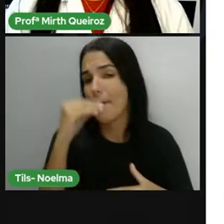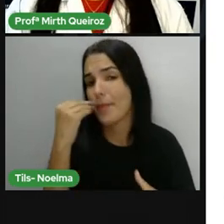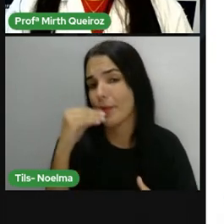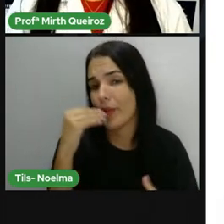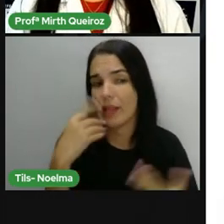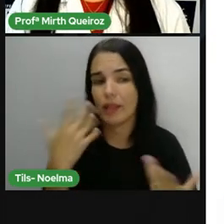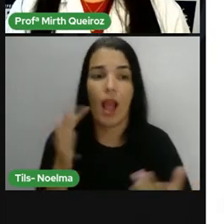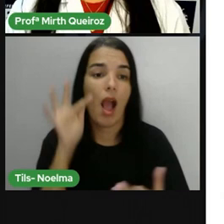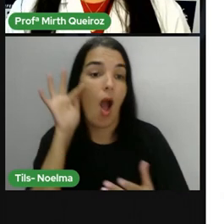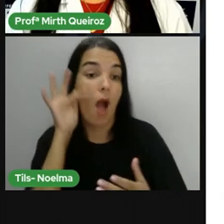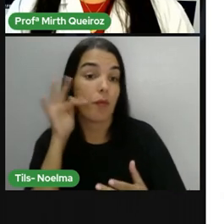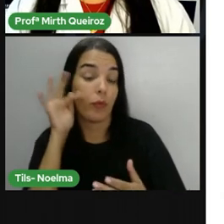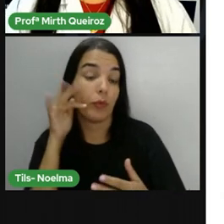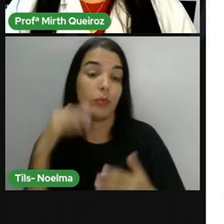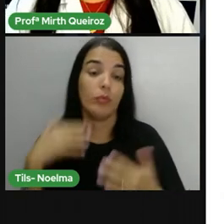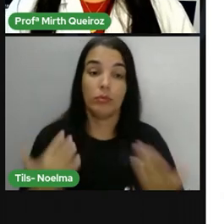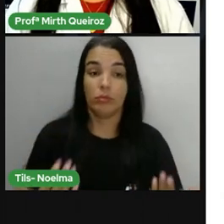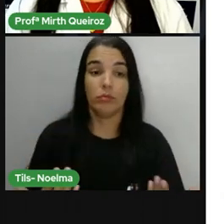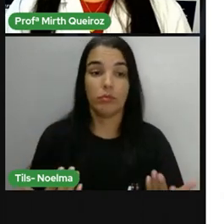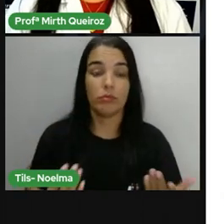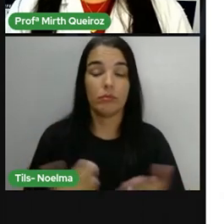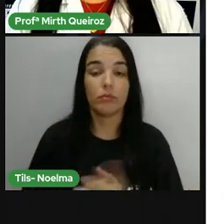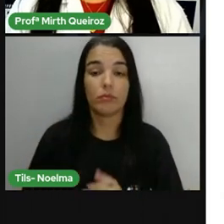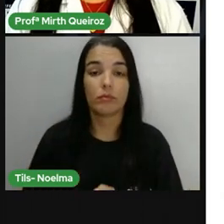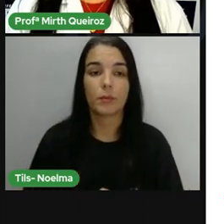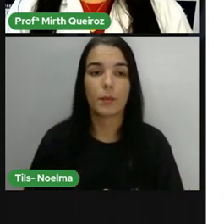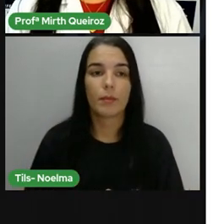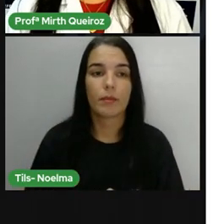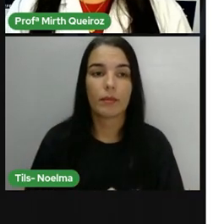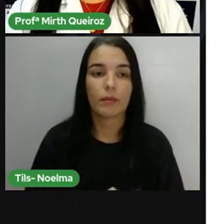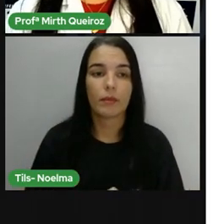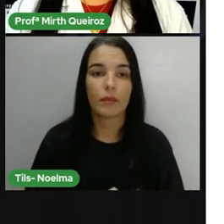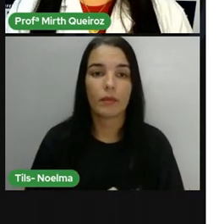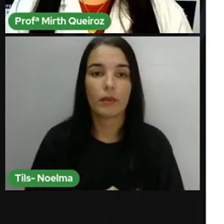essas espécies.